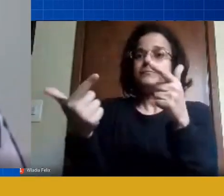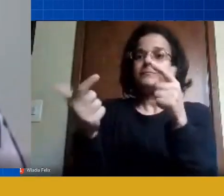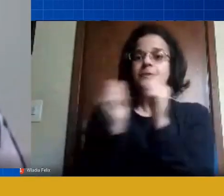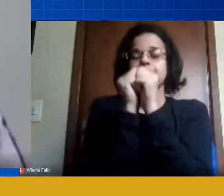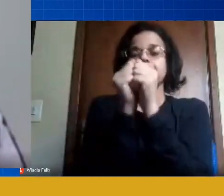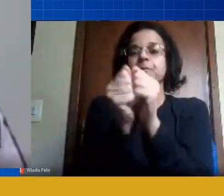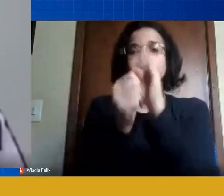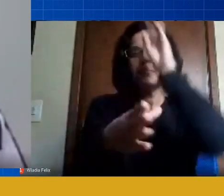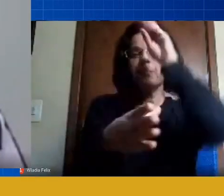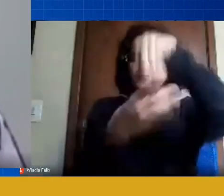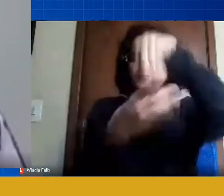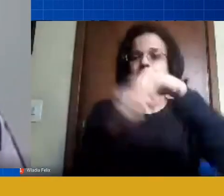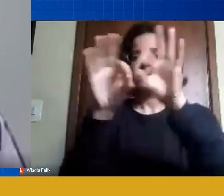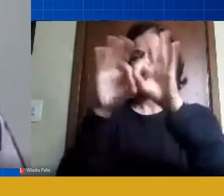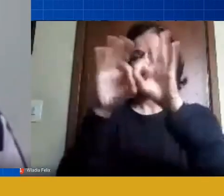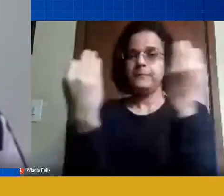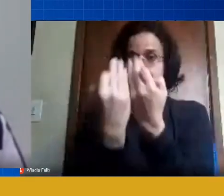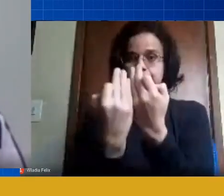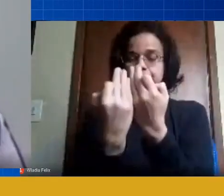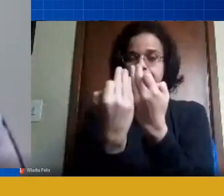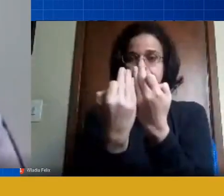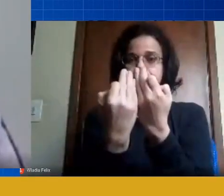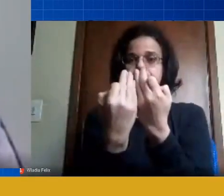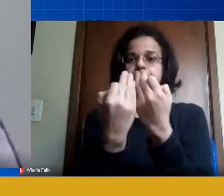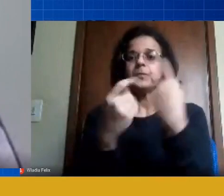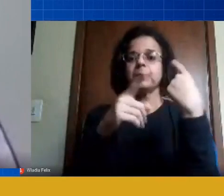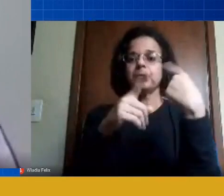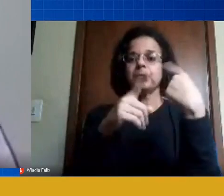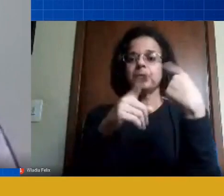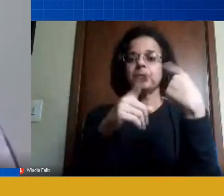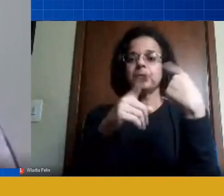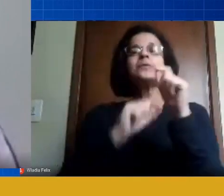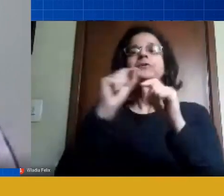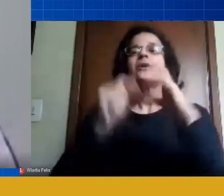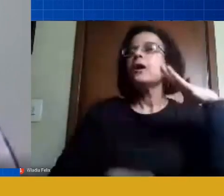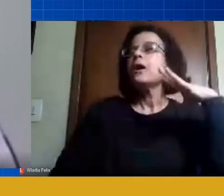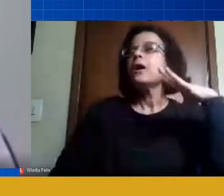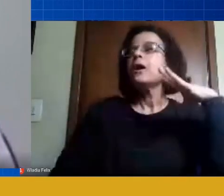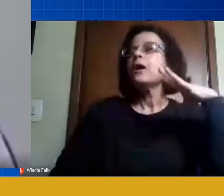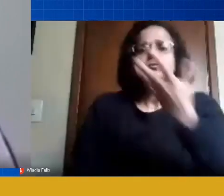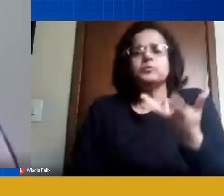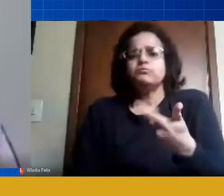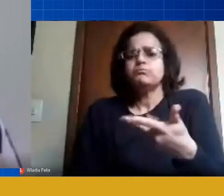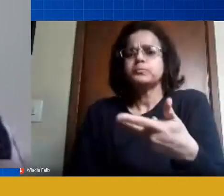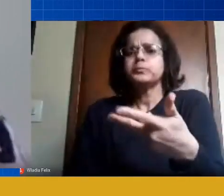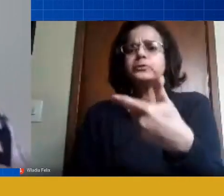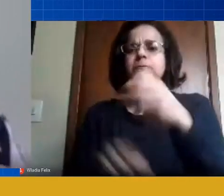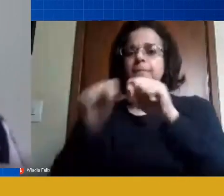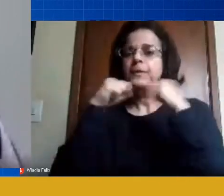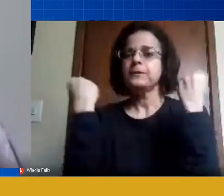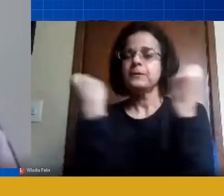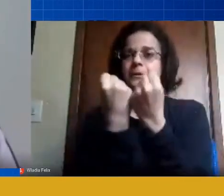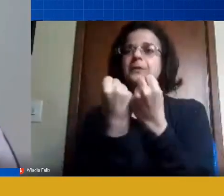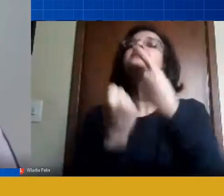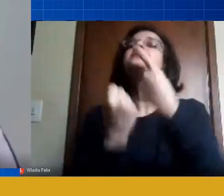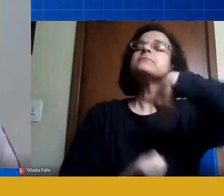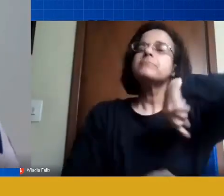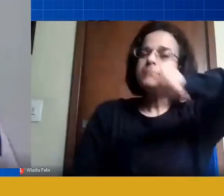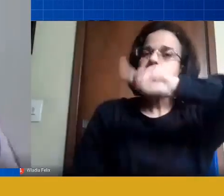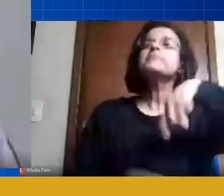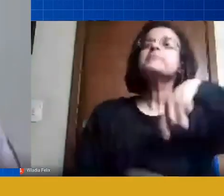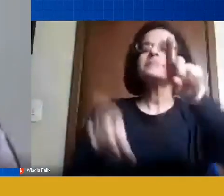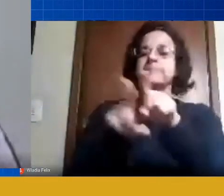famílias haja vista o ritmo frenético da sociedade da nossa geração eu vou me incluir na geração